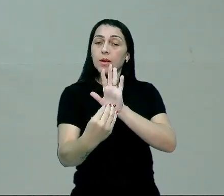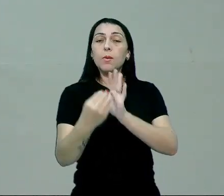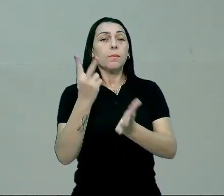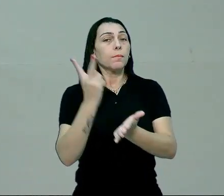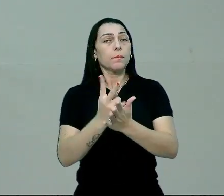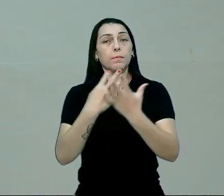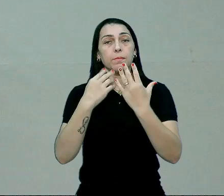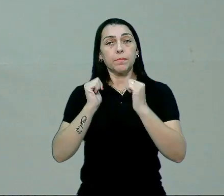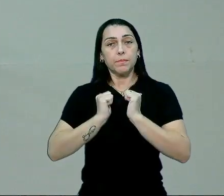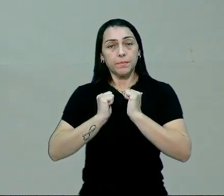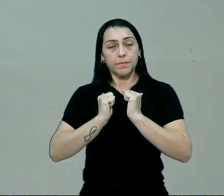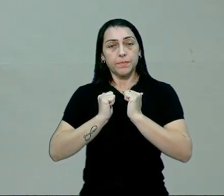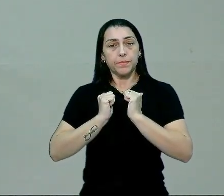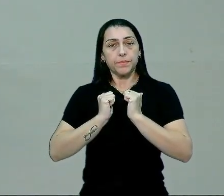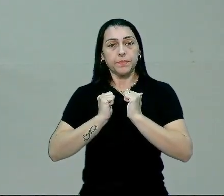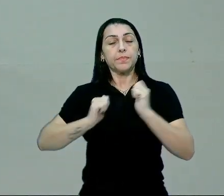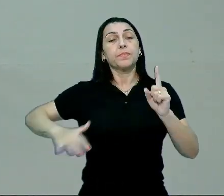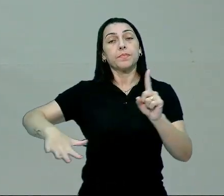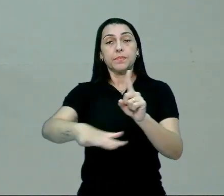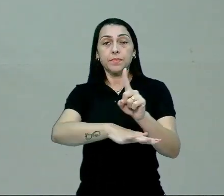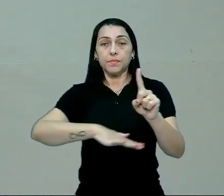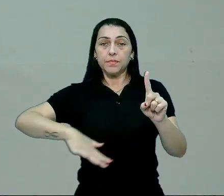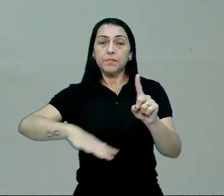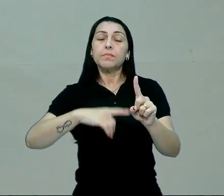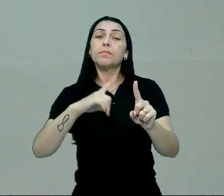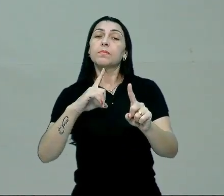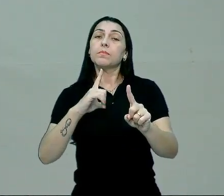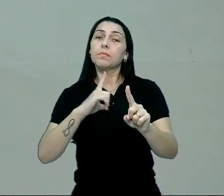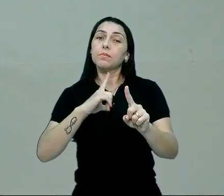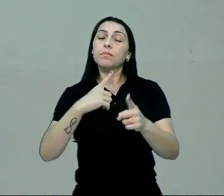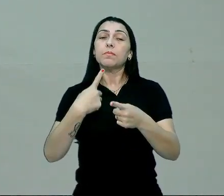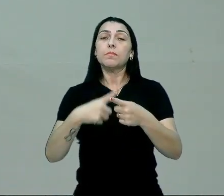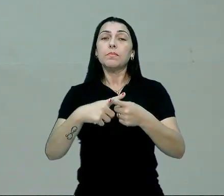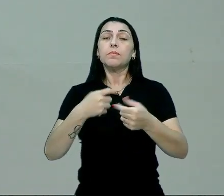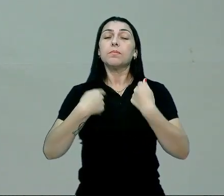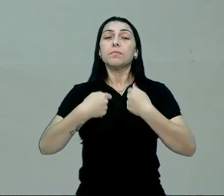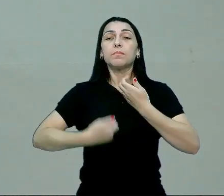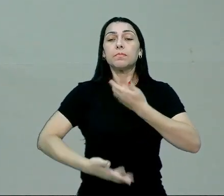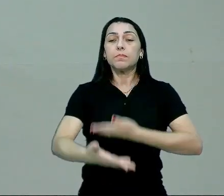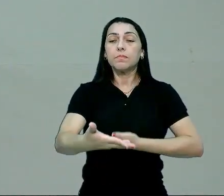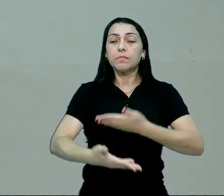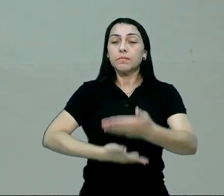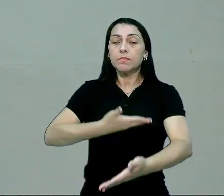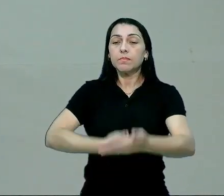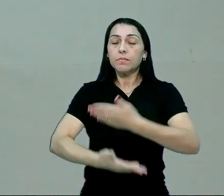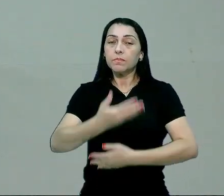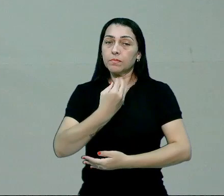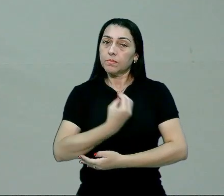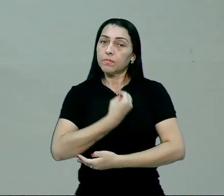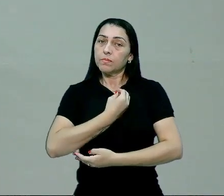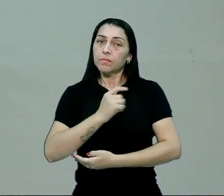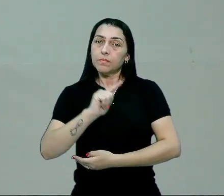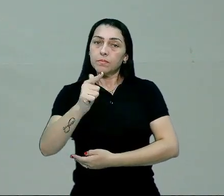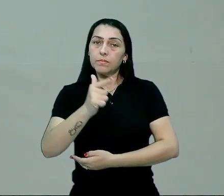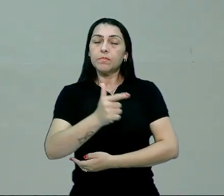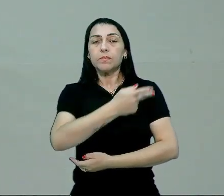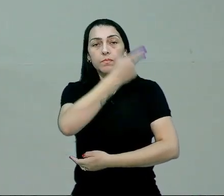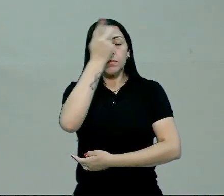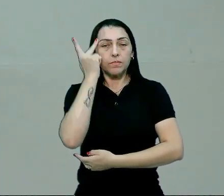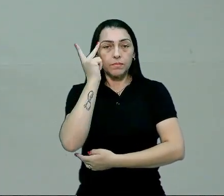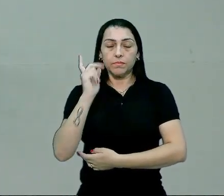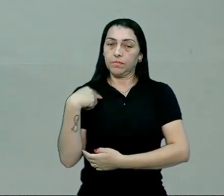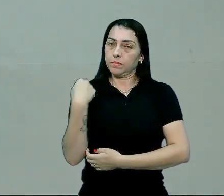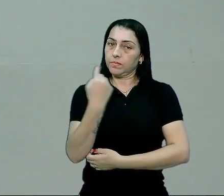comportamento que eu. Social porque nós precisamos interagir, conviver com outras pessoas.